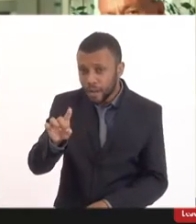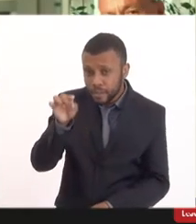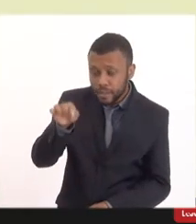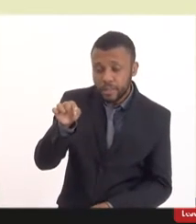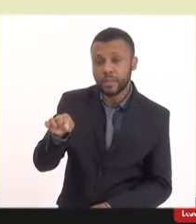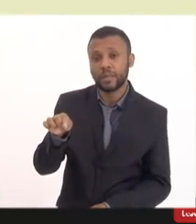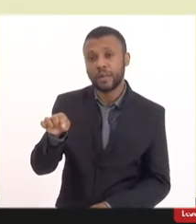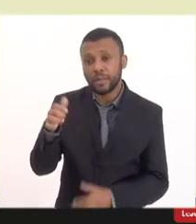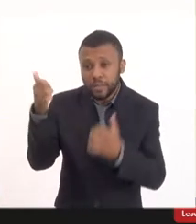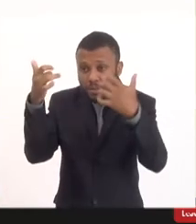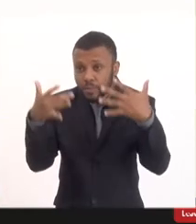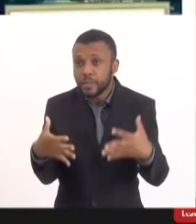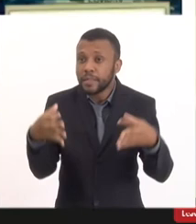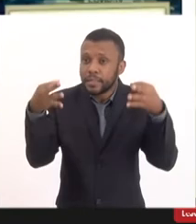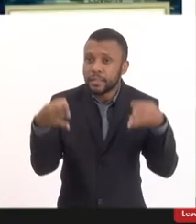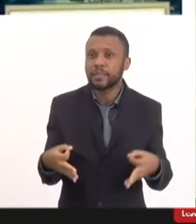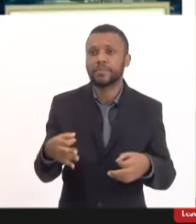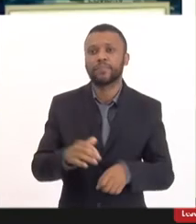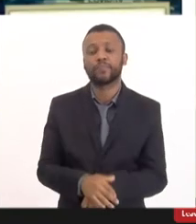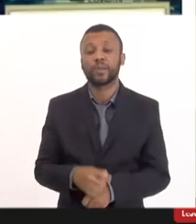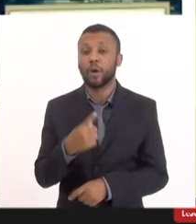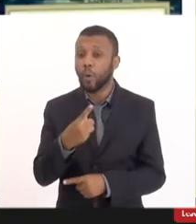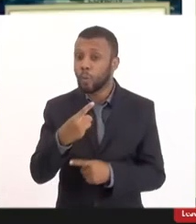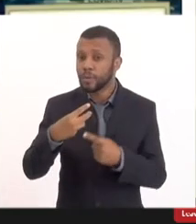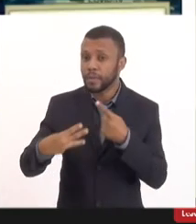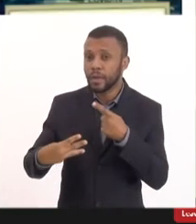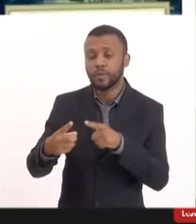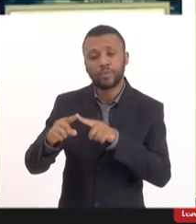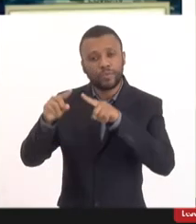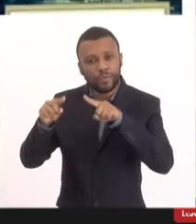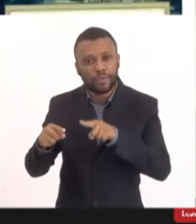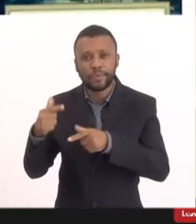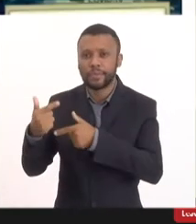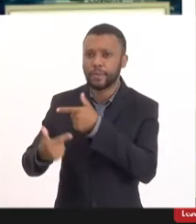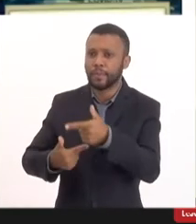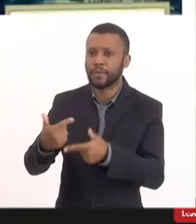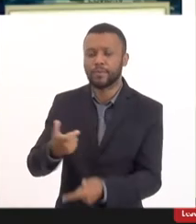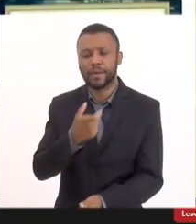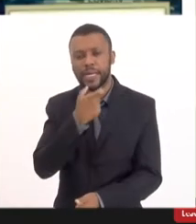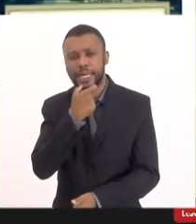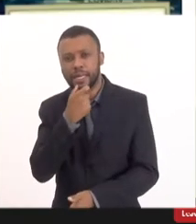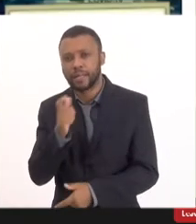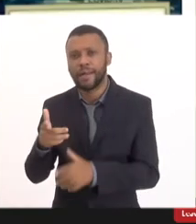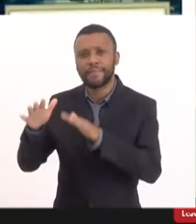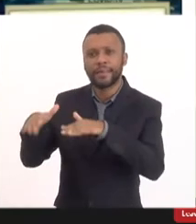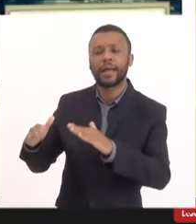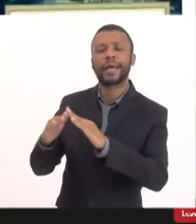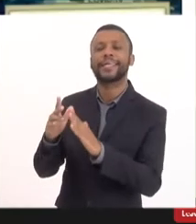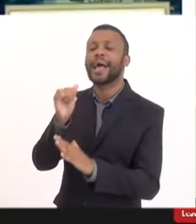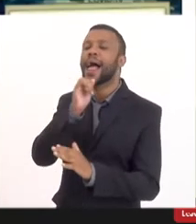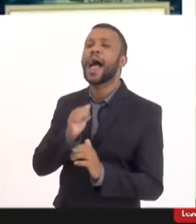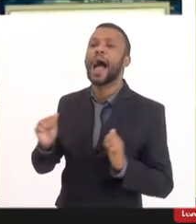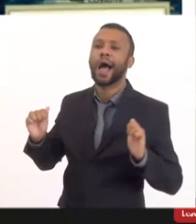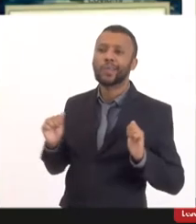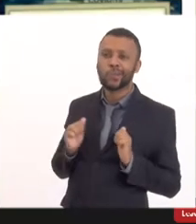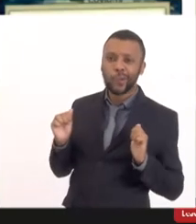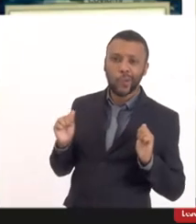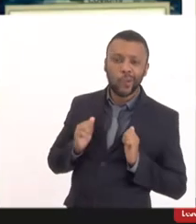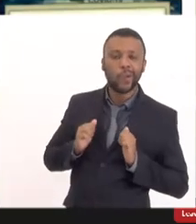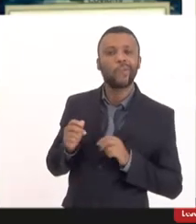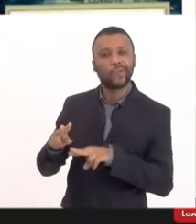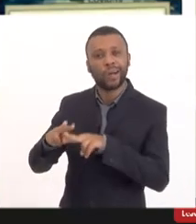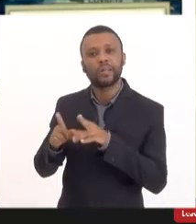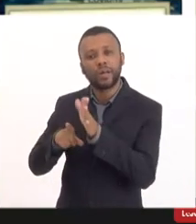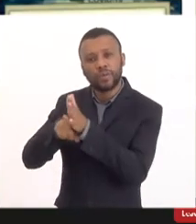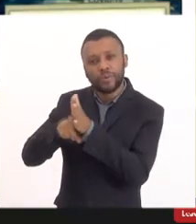ele diz exatamente isso aqui um terço dos trabalhadores ingleses ficaram em casa à toa por conta de um exame que